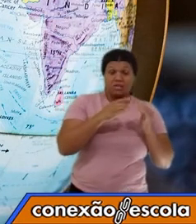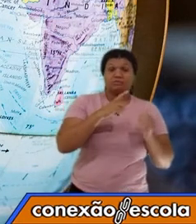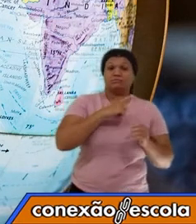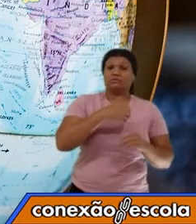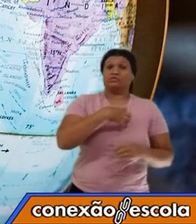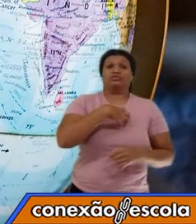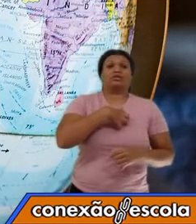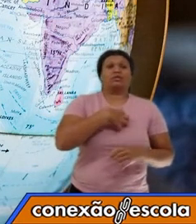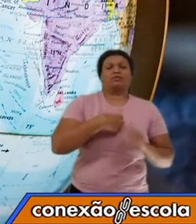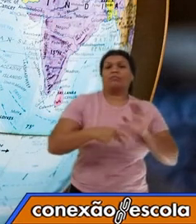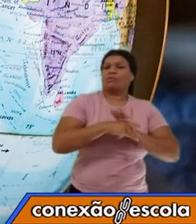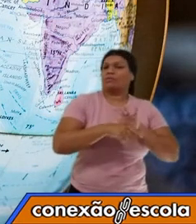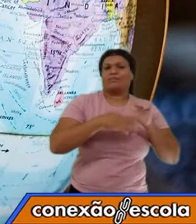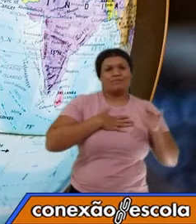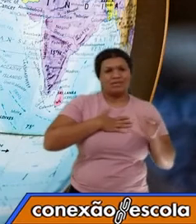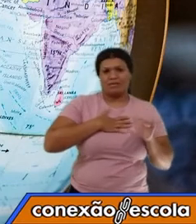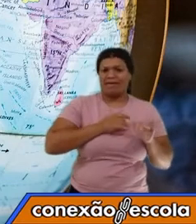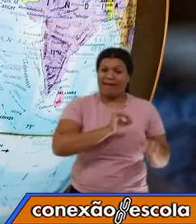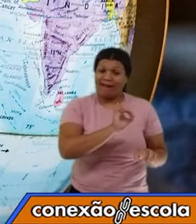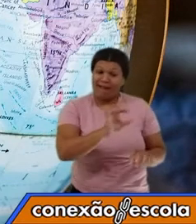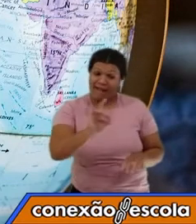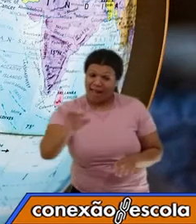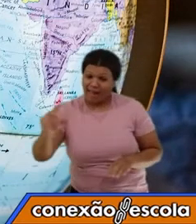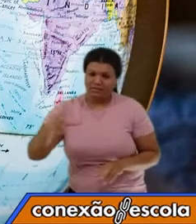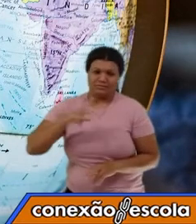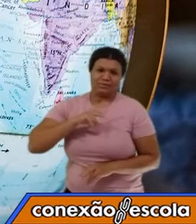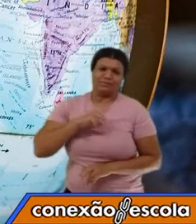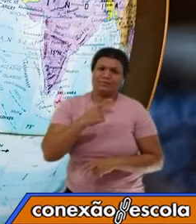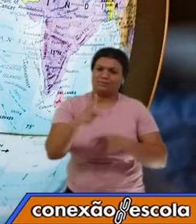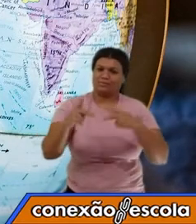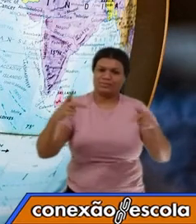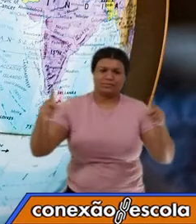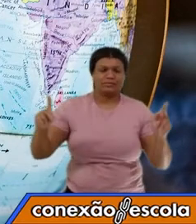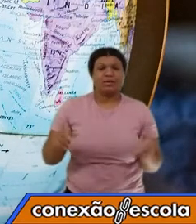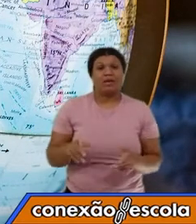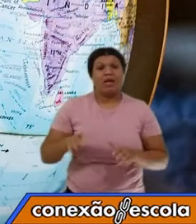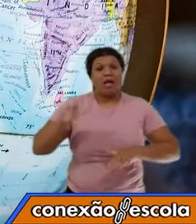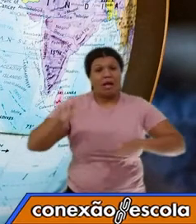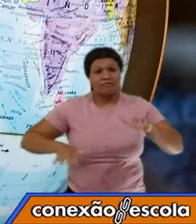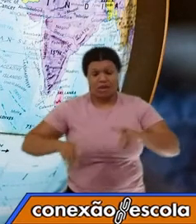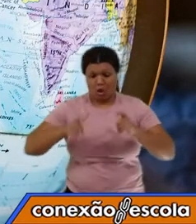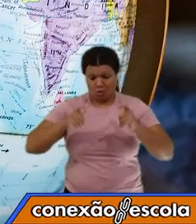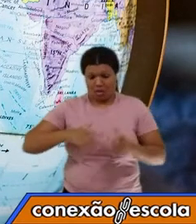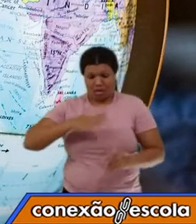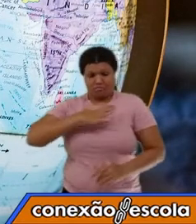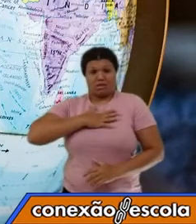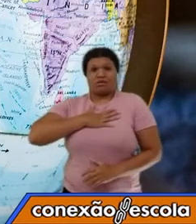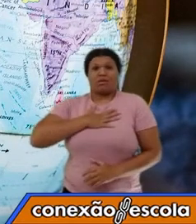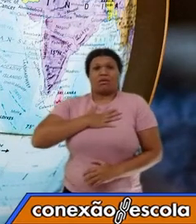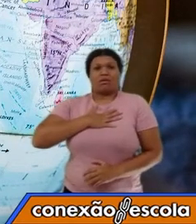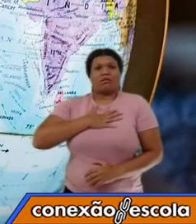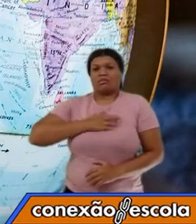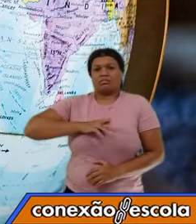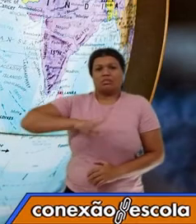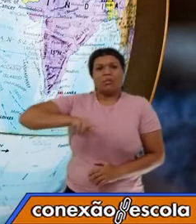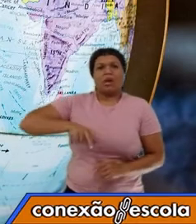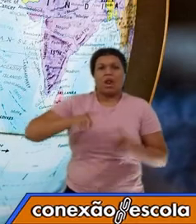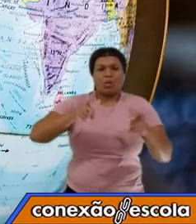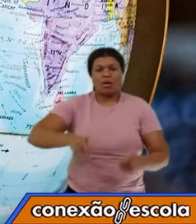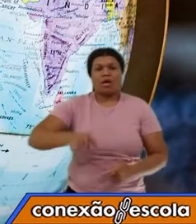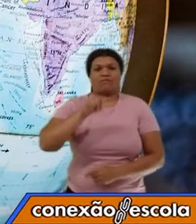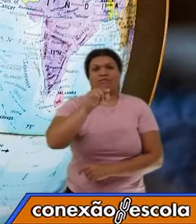afetividade para mim. Então, o lugar para mim, nem sempre, é o lugar para você.